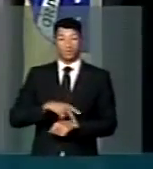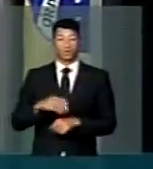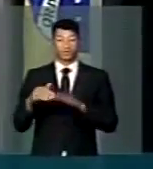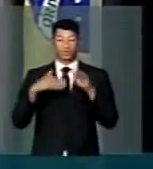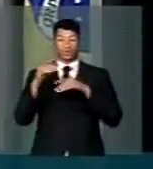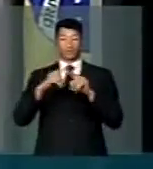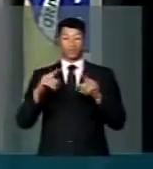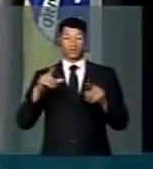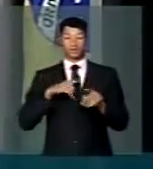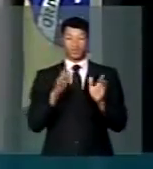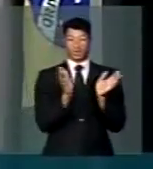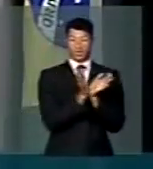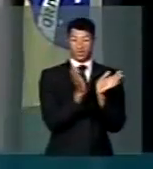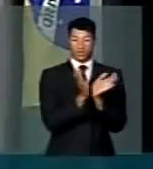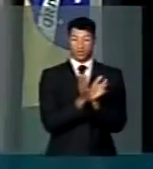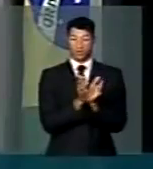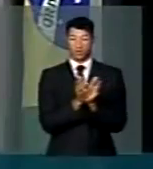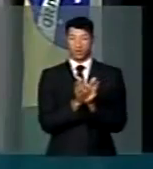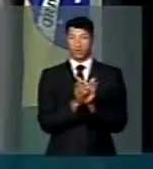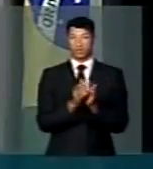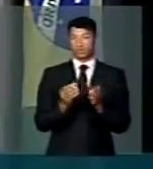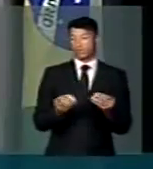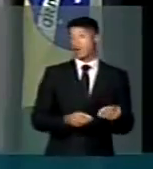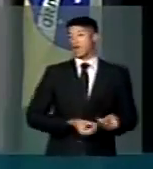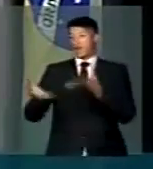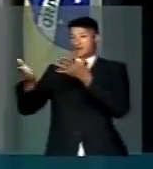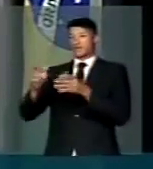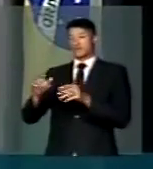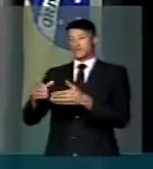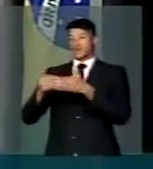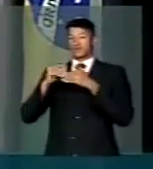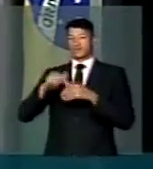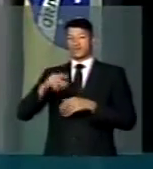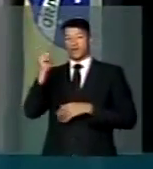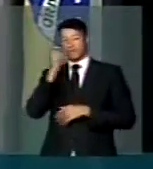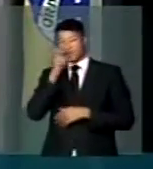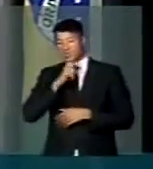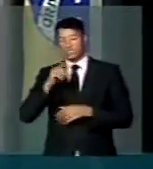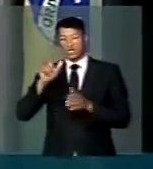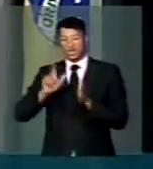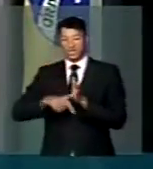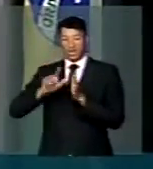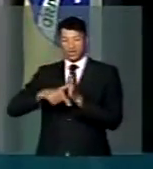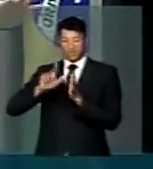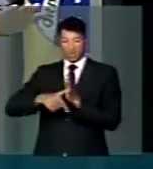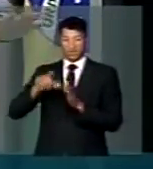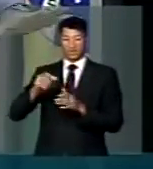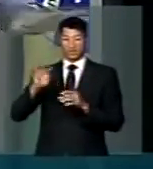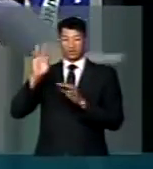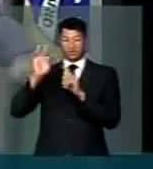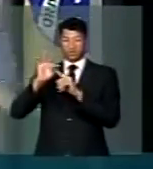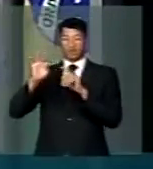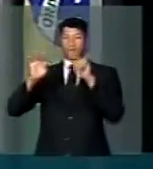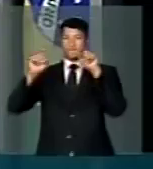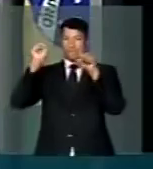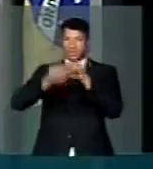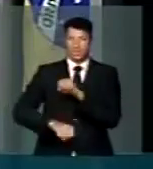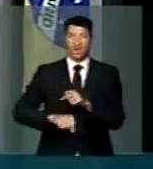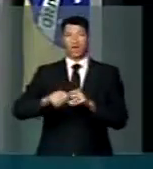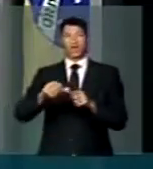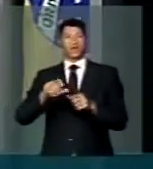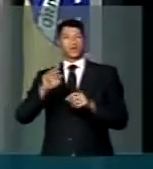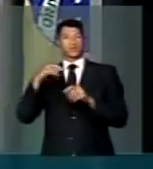desenvolver. Agora, tem aquela turminha que joga para a plateia e traz aqui uma mentira repetida de que o transgênico vai matar as